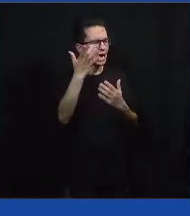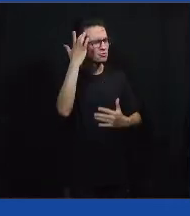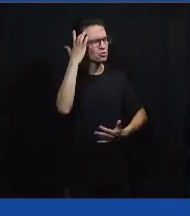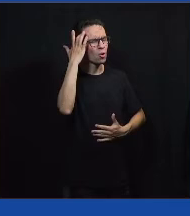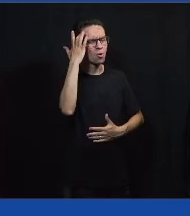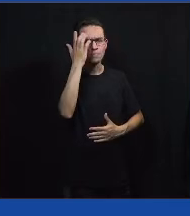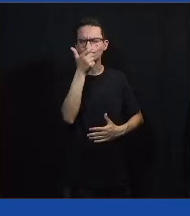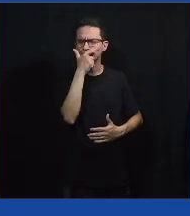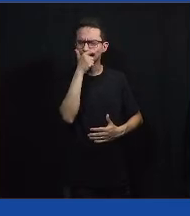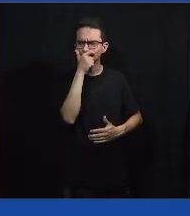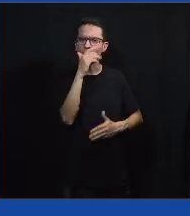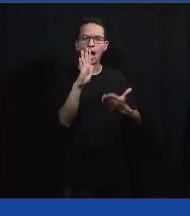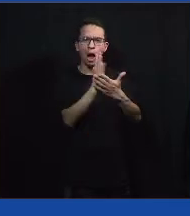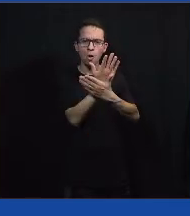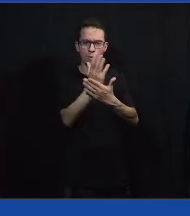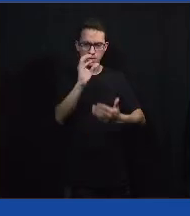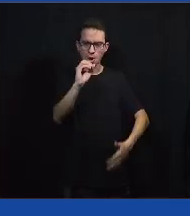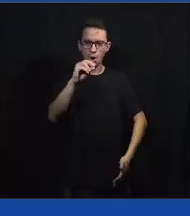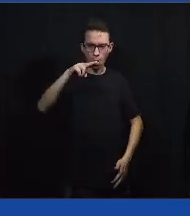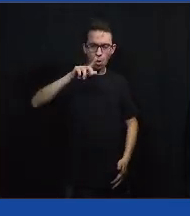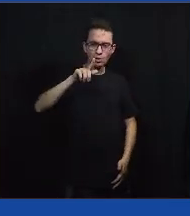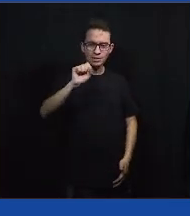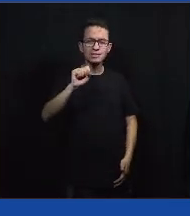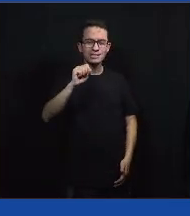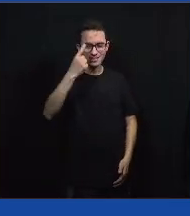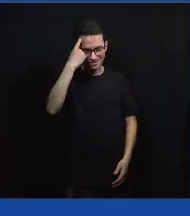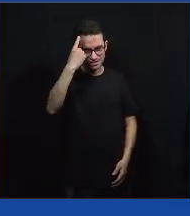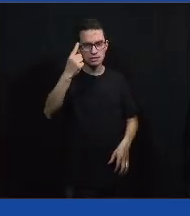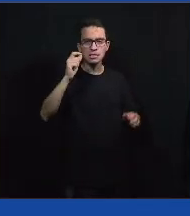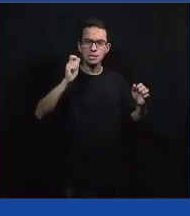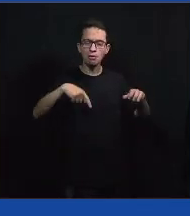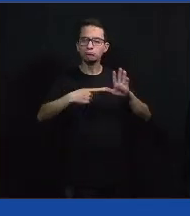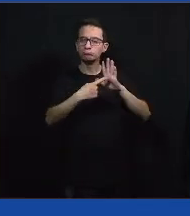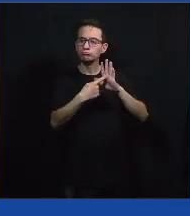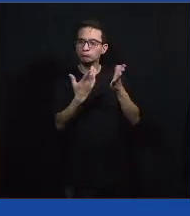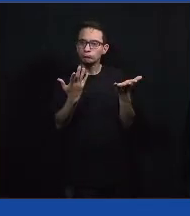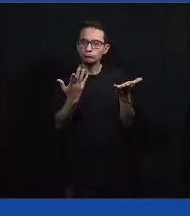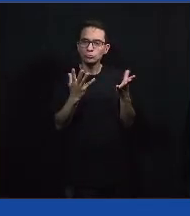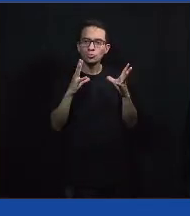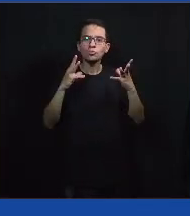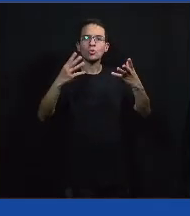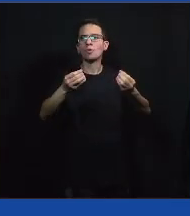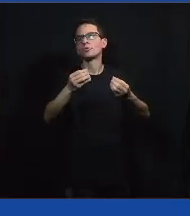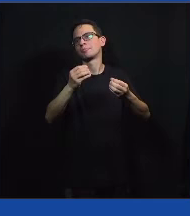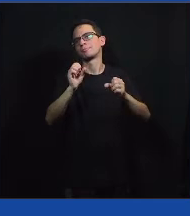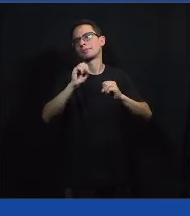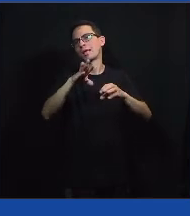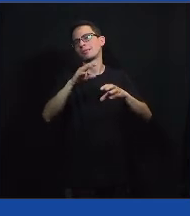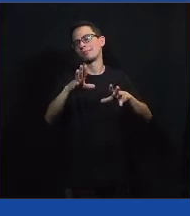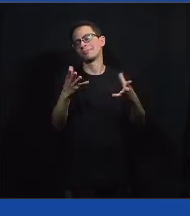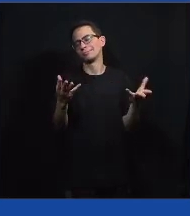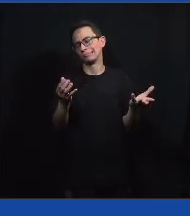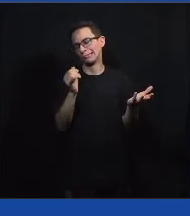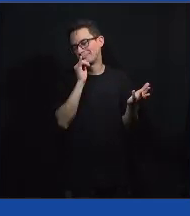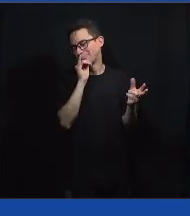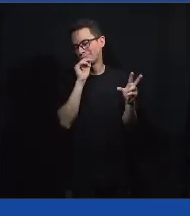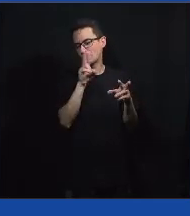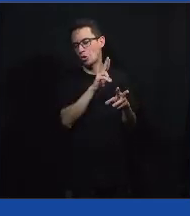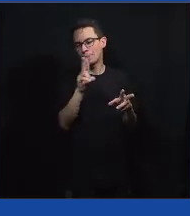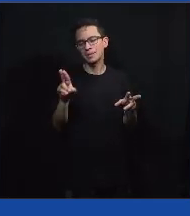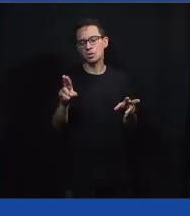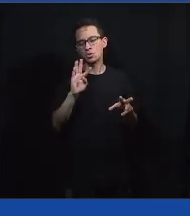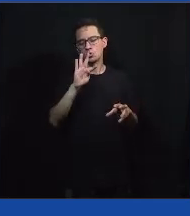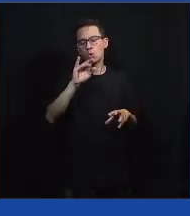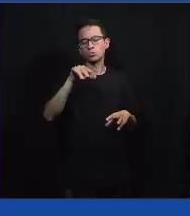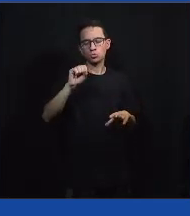ONGs que fazem advocacy que são importantes para esse movimento, então, todos pela educação, por exemplo, algumas outras, acho